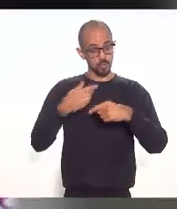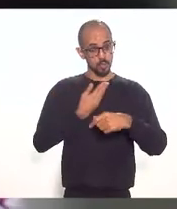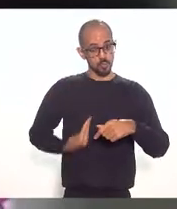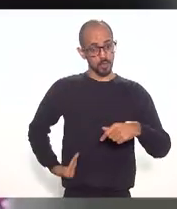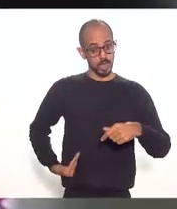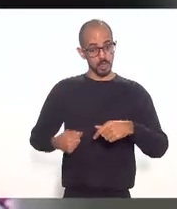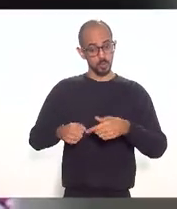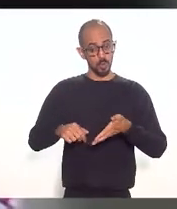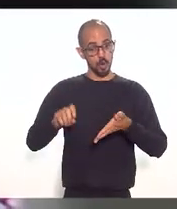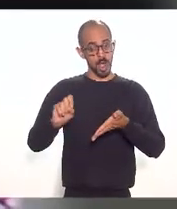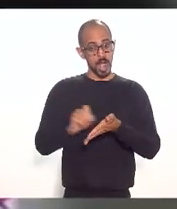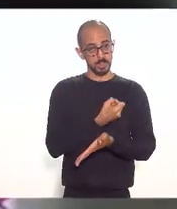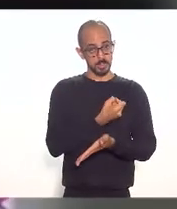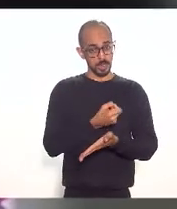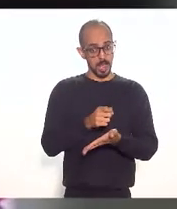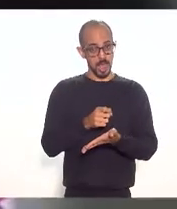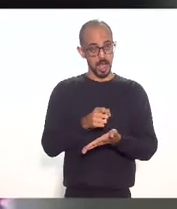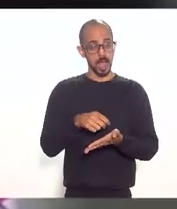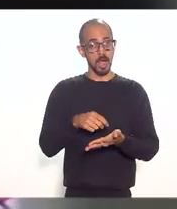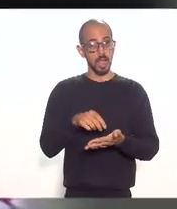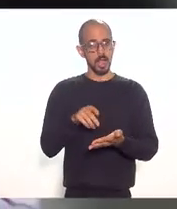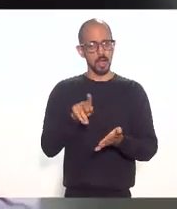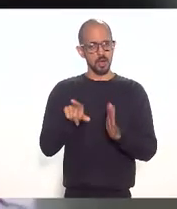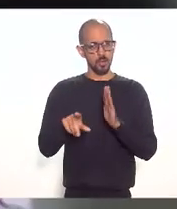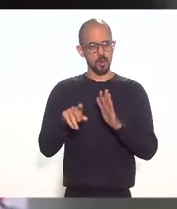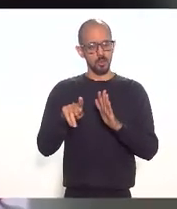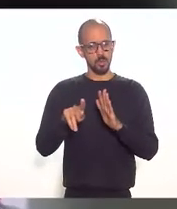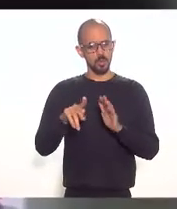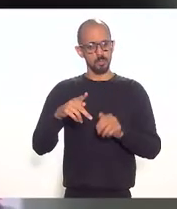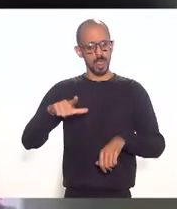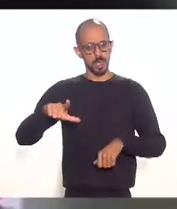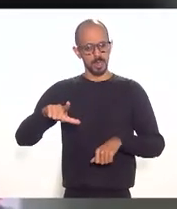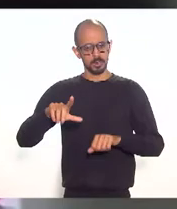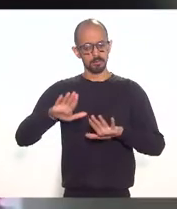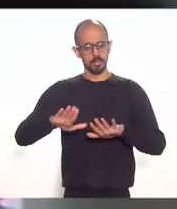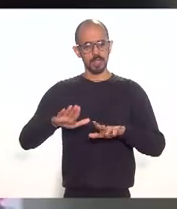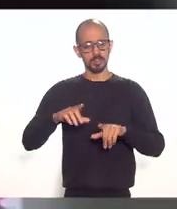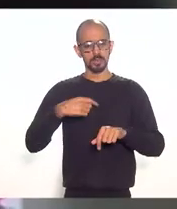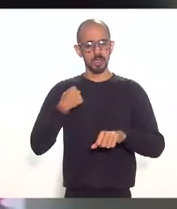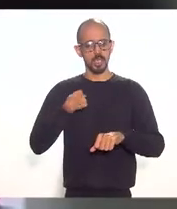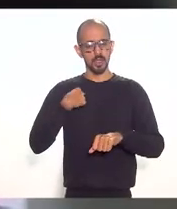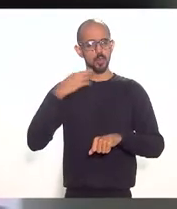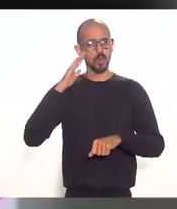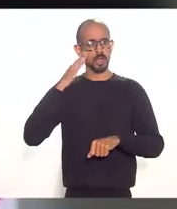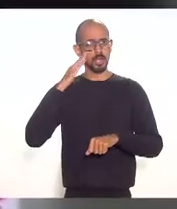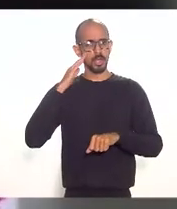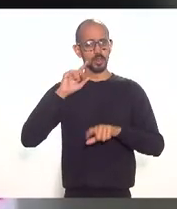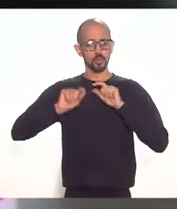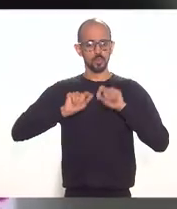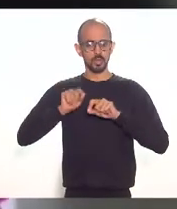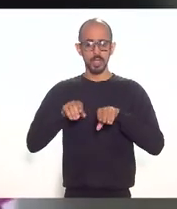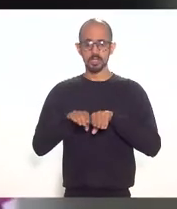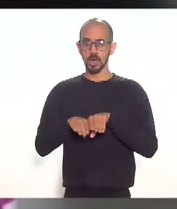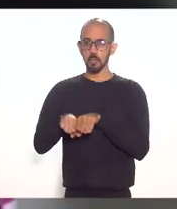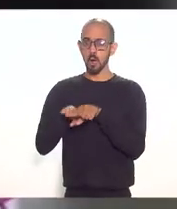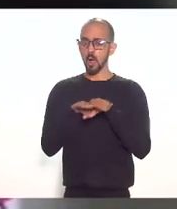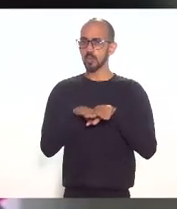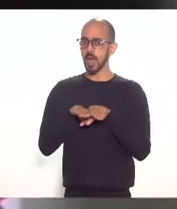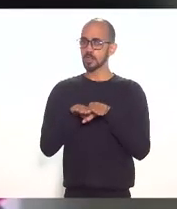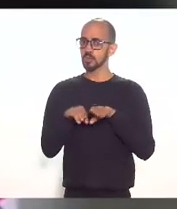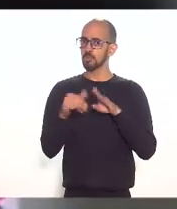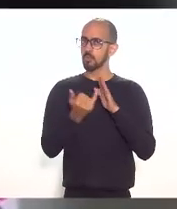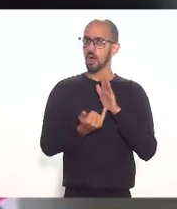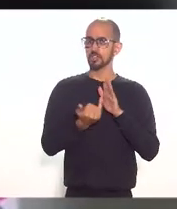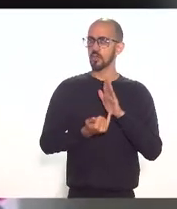mas assim numa análise perfocutória eu entendo que essa questão de isonomia ela não é uma uma